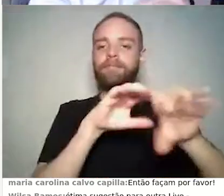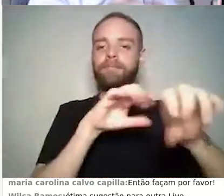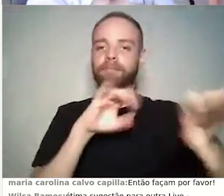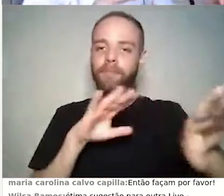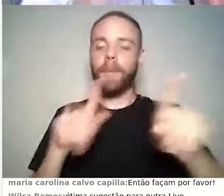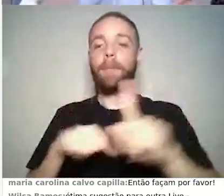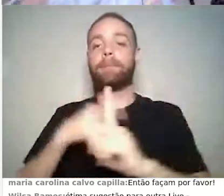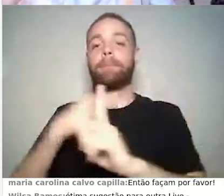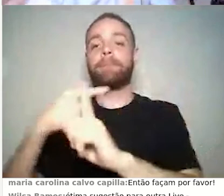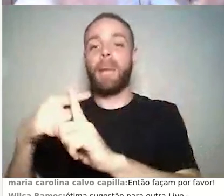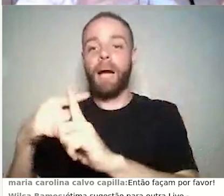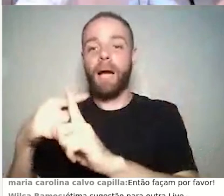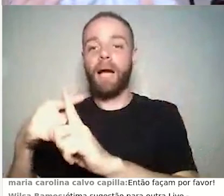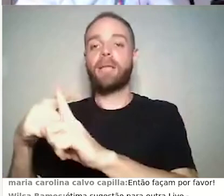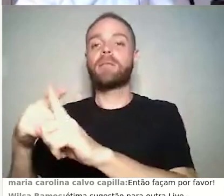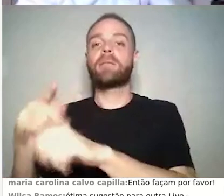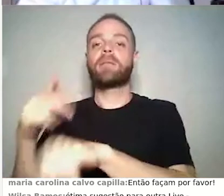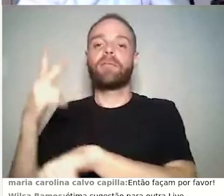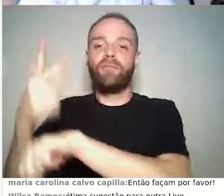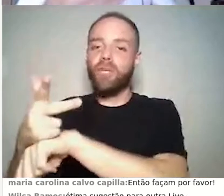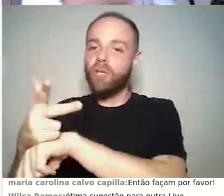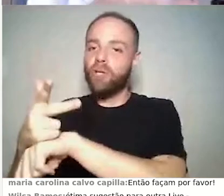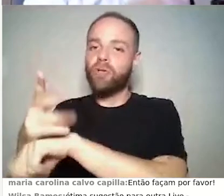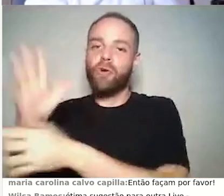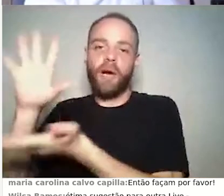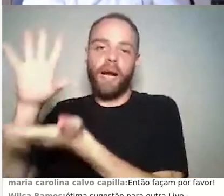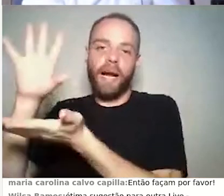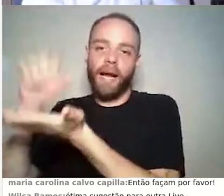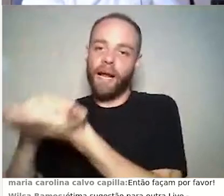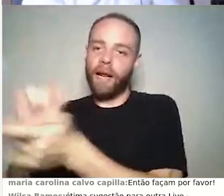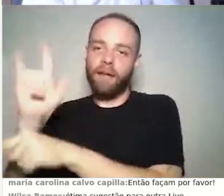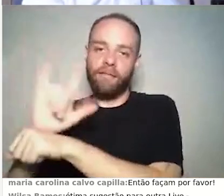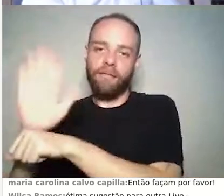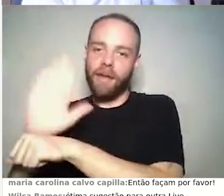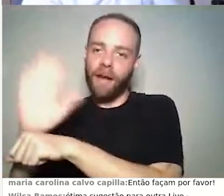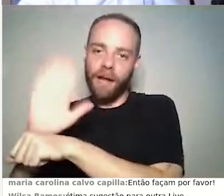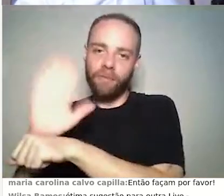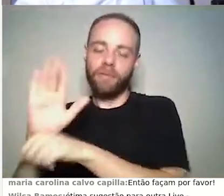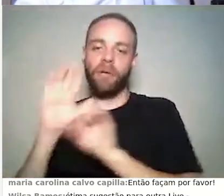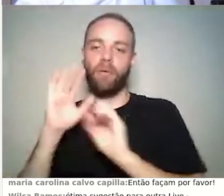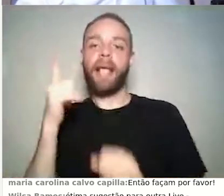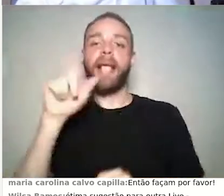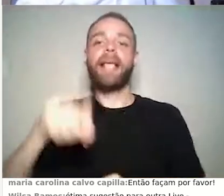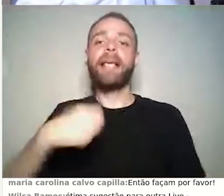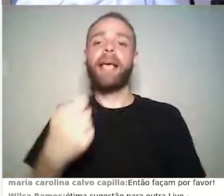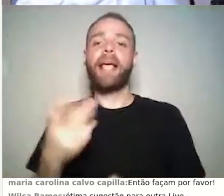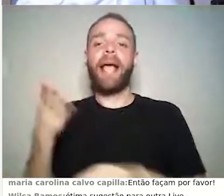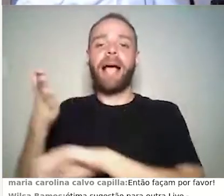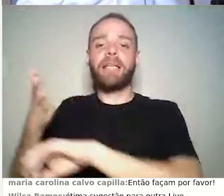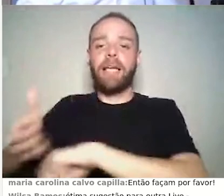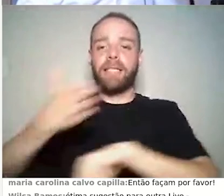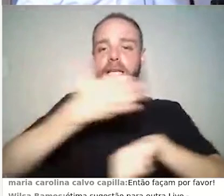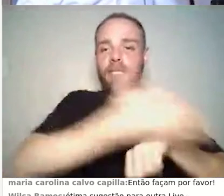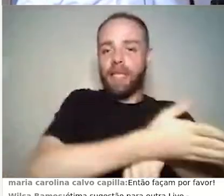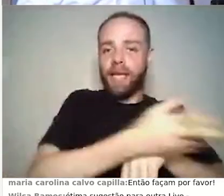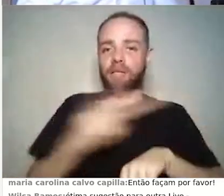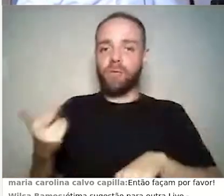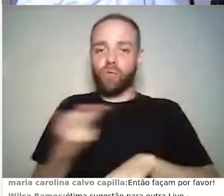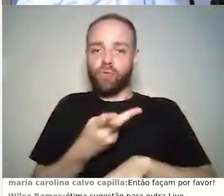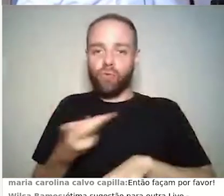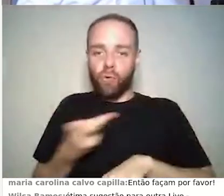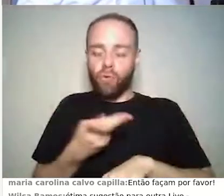posteriormente, então quem participou de qualquer um desses dois teria direito à nota, mas eu vou mostrar aqui de novo